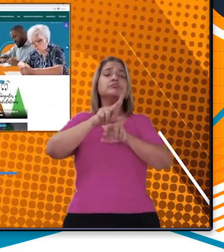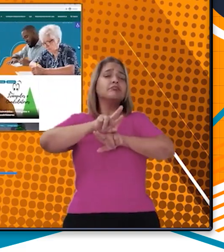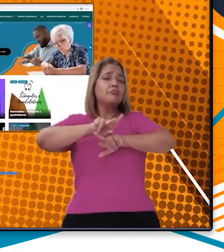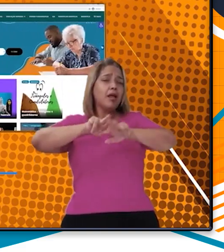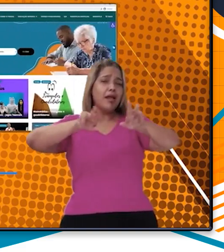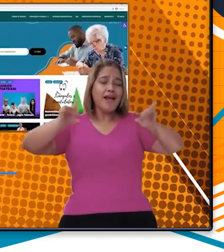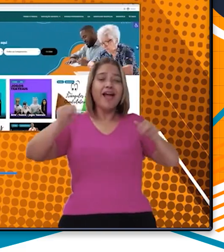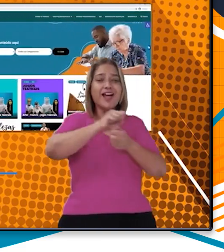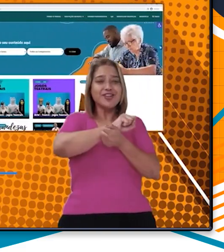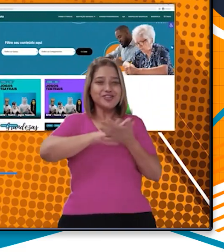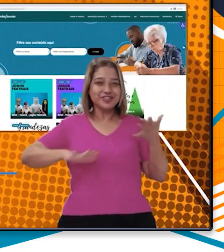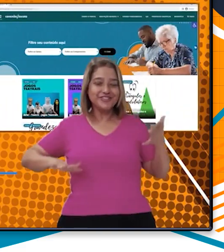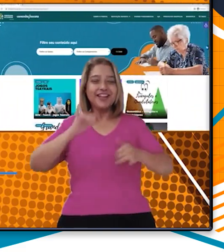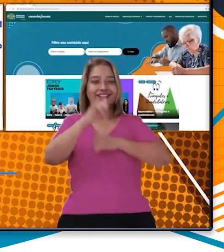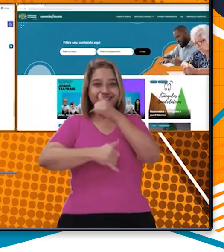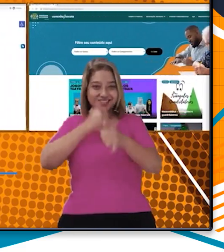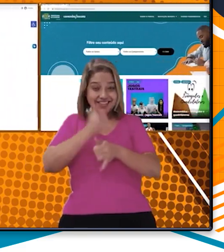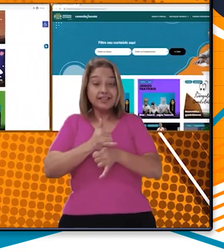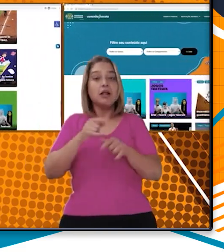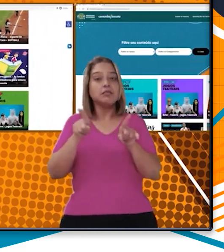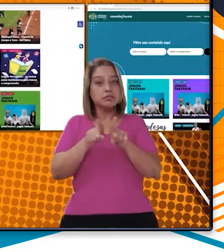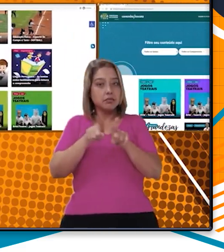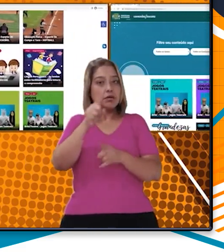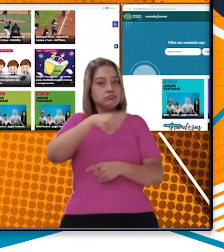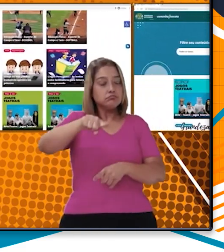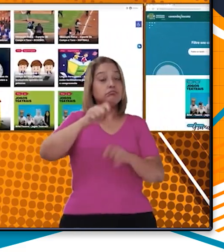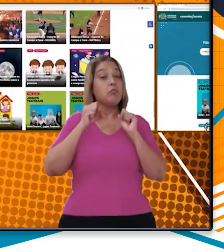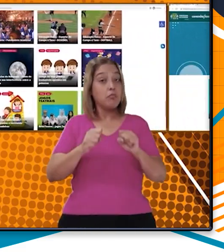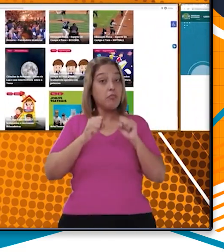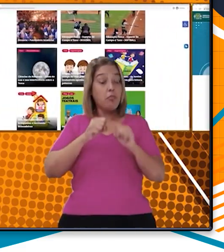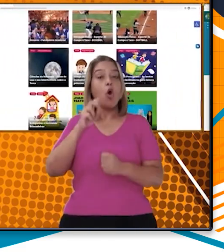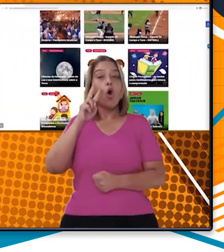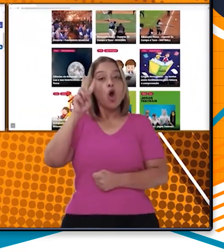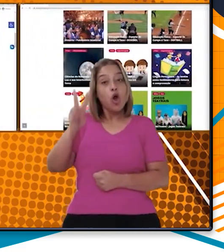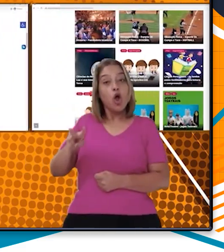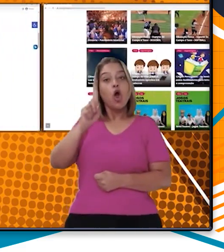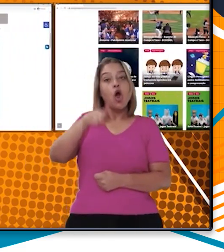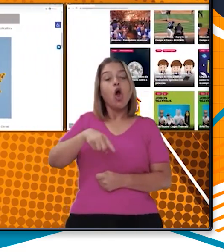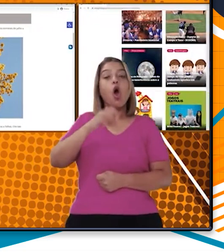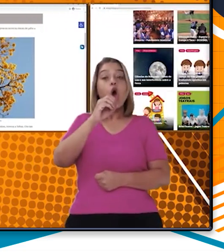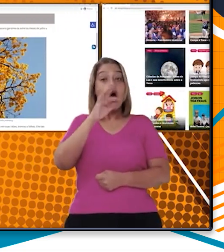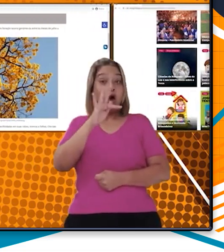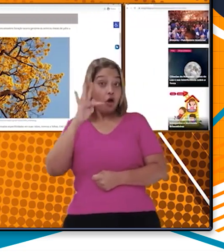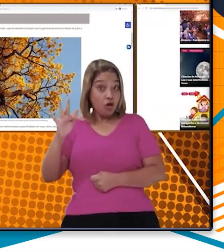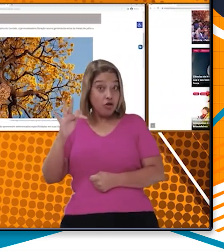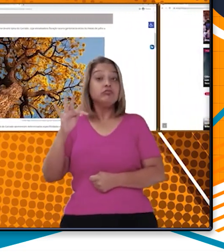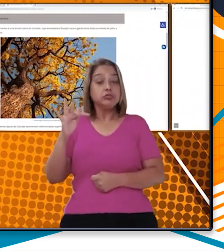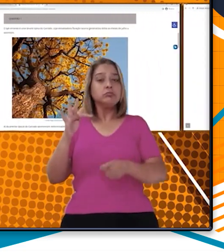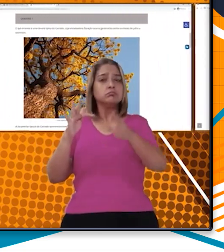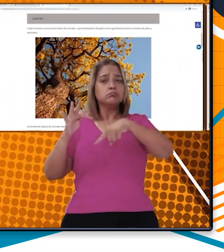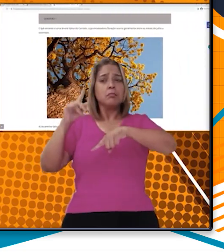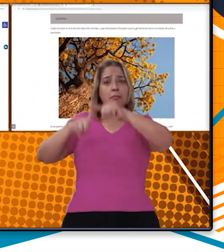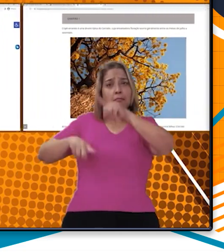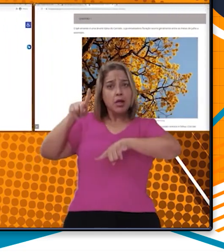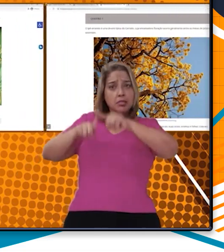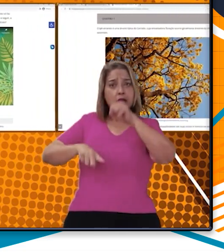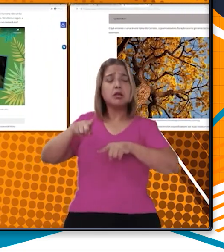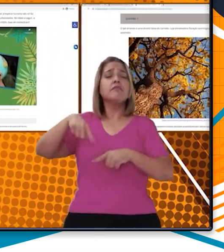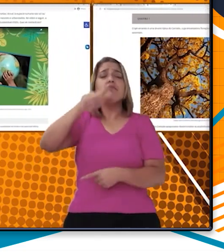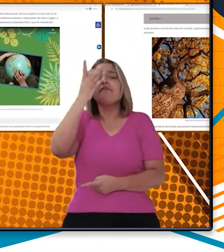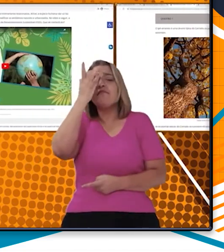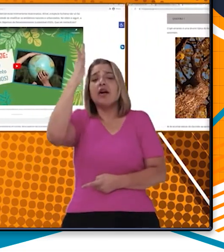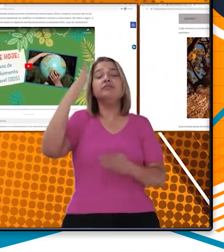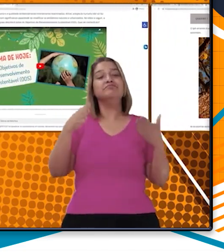digital, mas também disponíveis para uso offline. E todo esse material está de fácil acesso